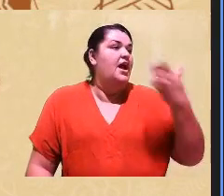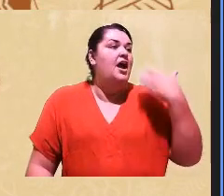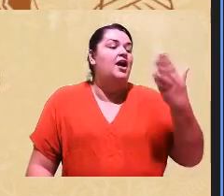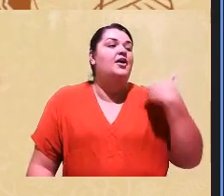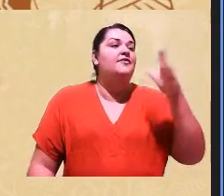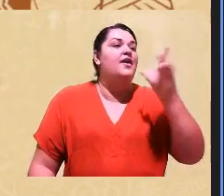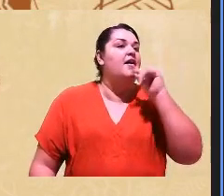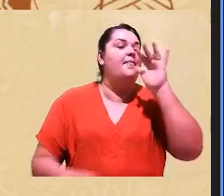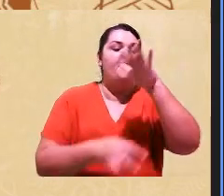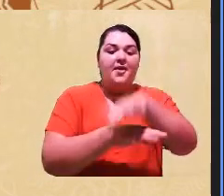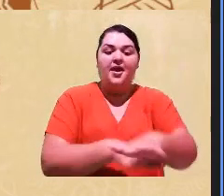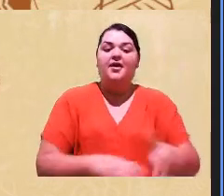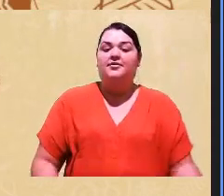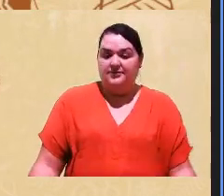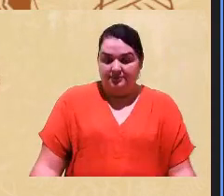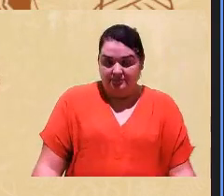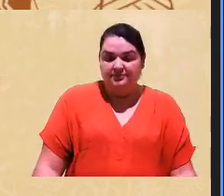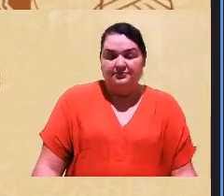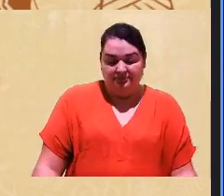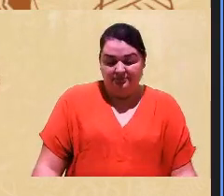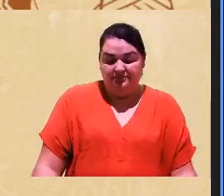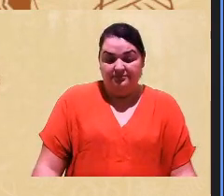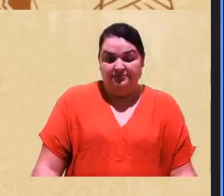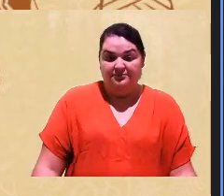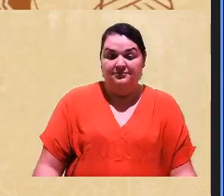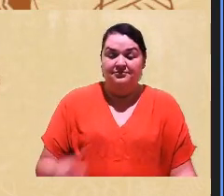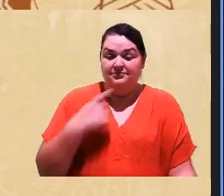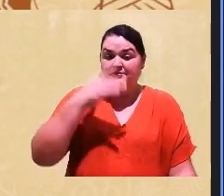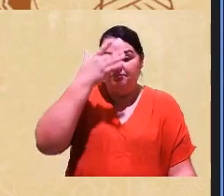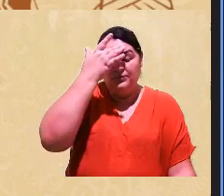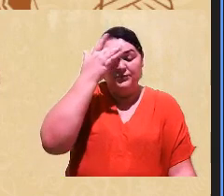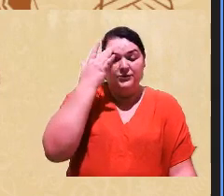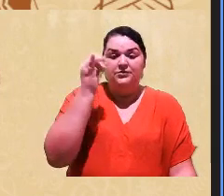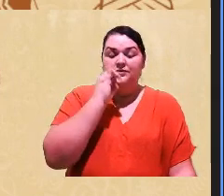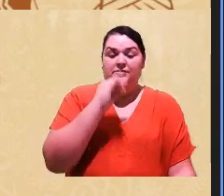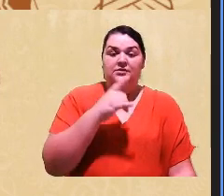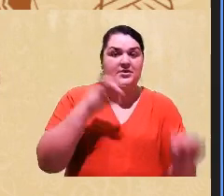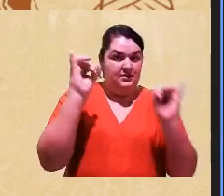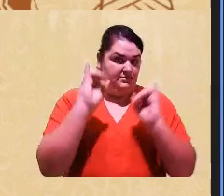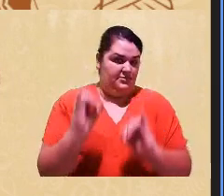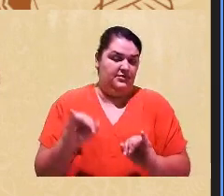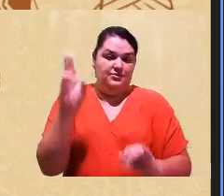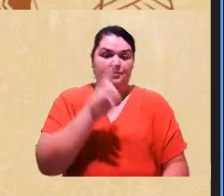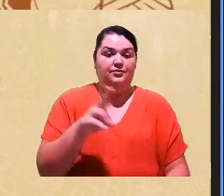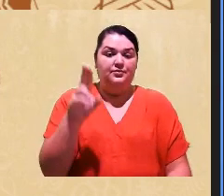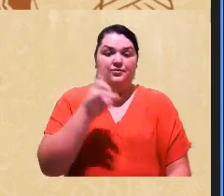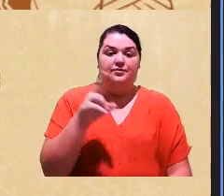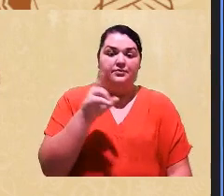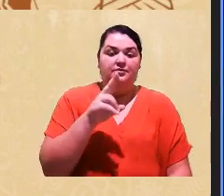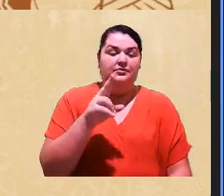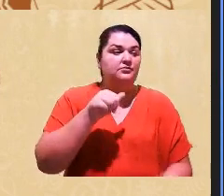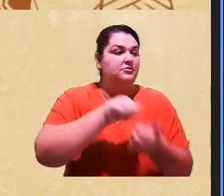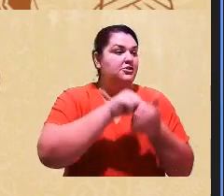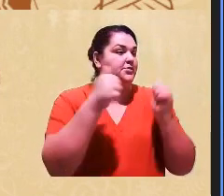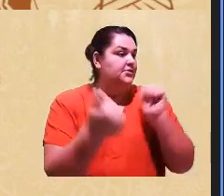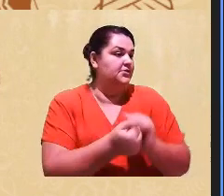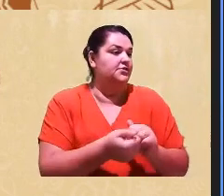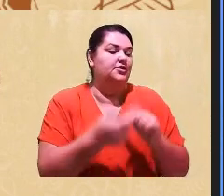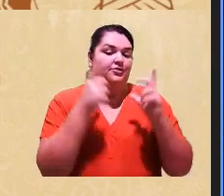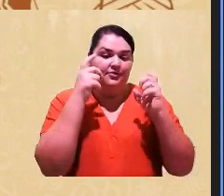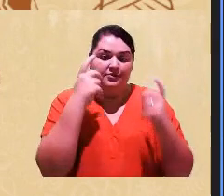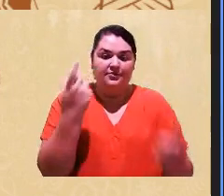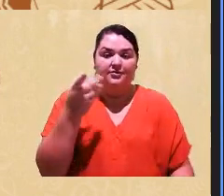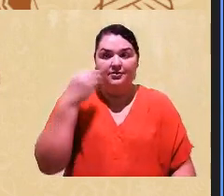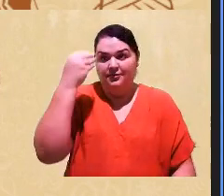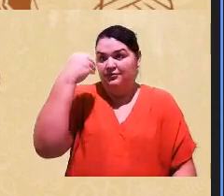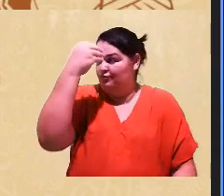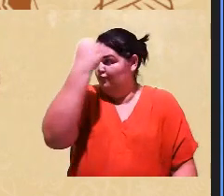Mas, não só isso também, tem gente, por exemplo, nas imagens utilizando Photoshop, tem gente usando maquiagens